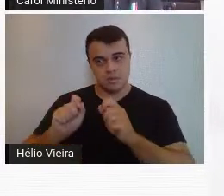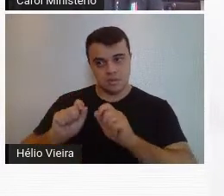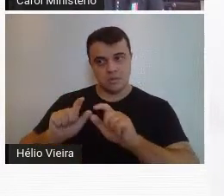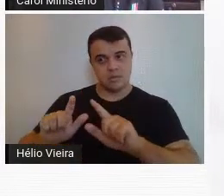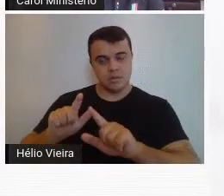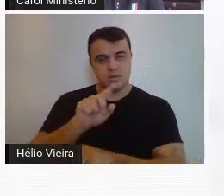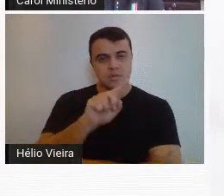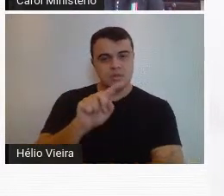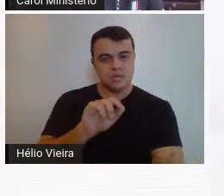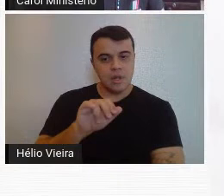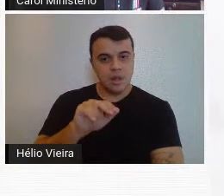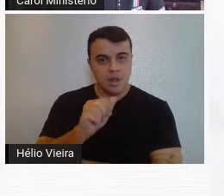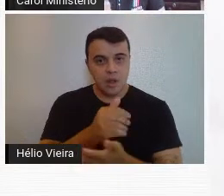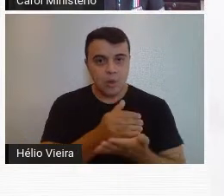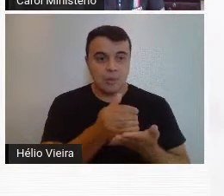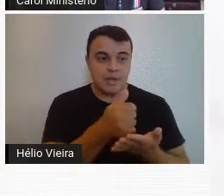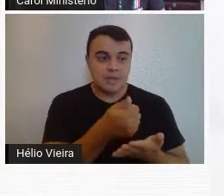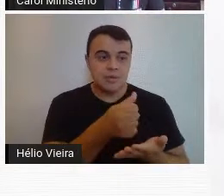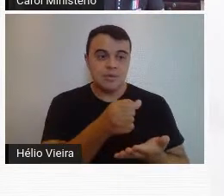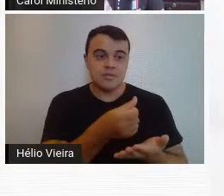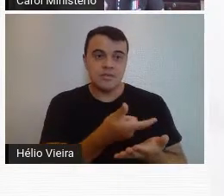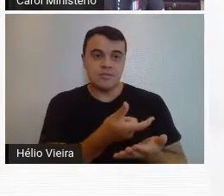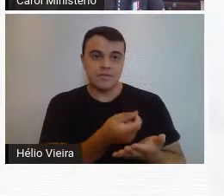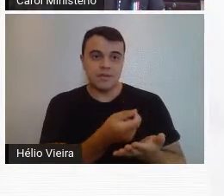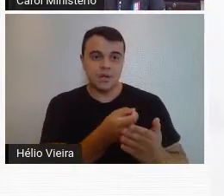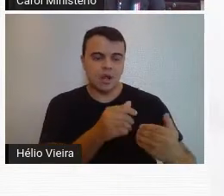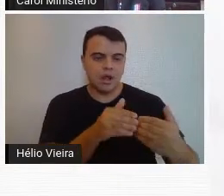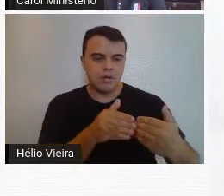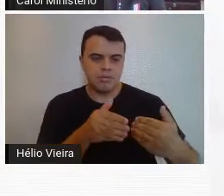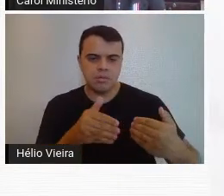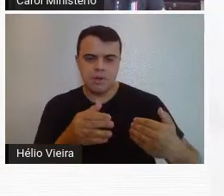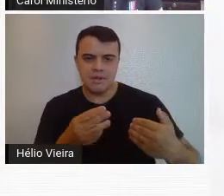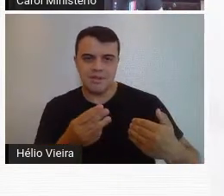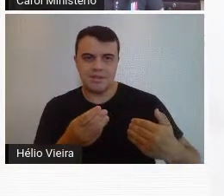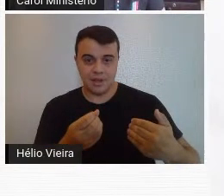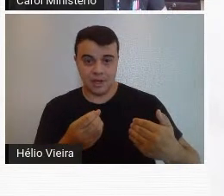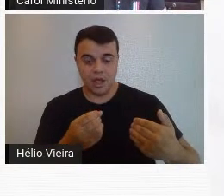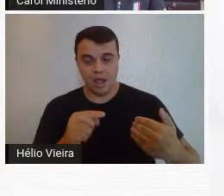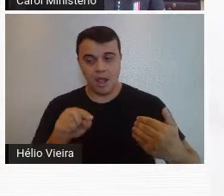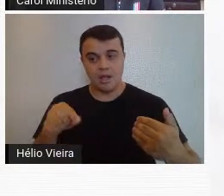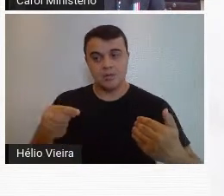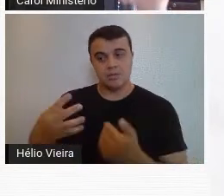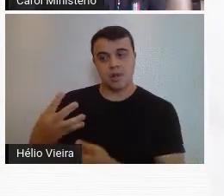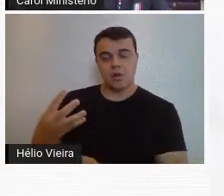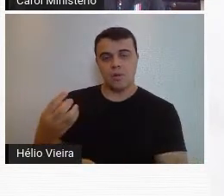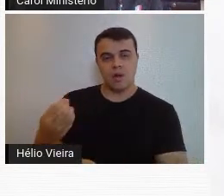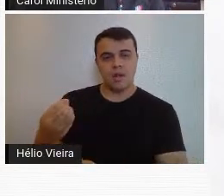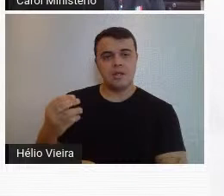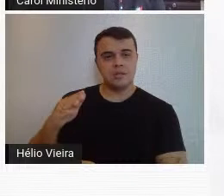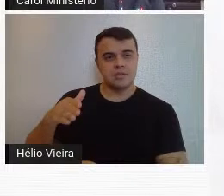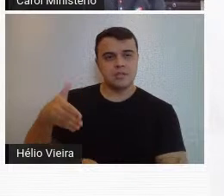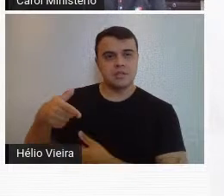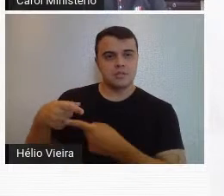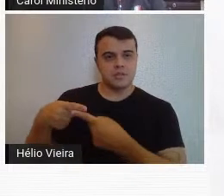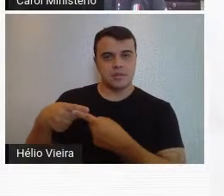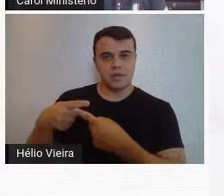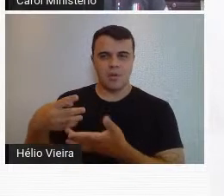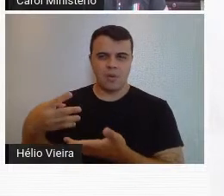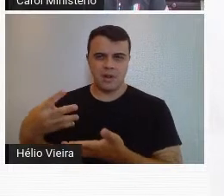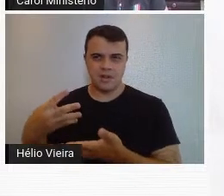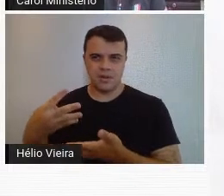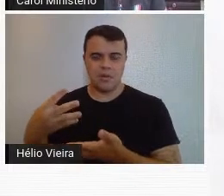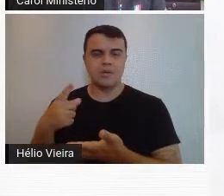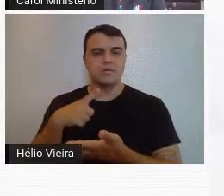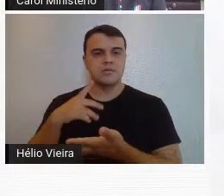de Zinaito, em 1920, vai se desdobrando na década de 30, em 40, justamente com a exposição de 44,